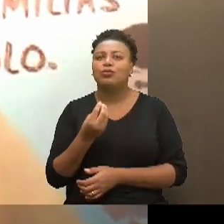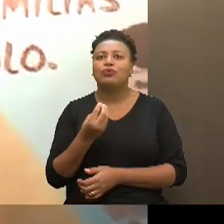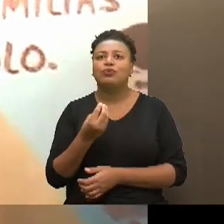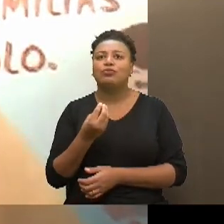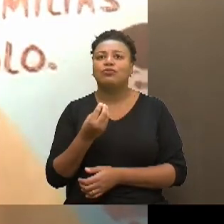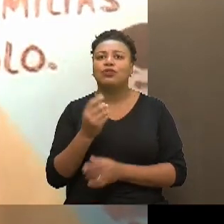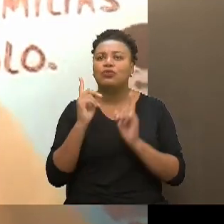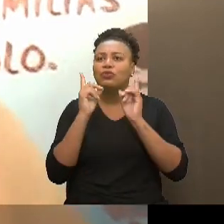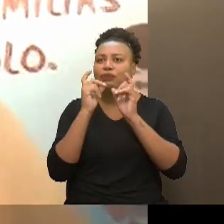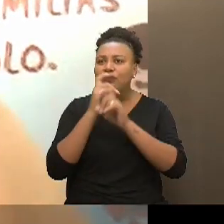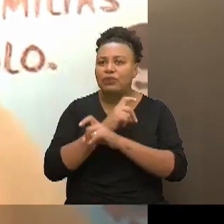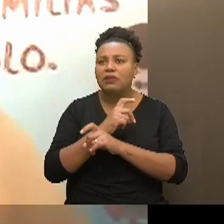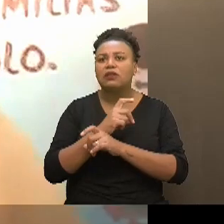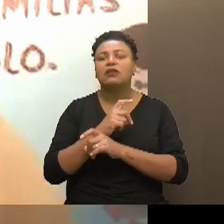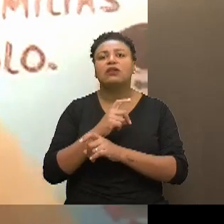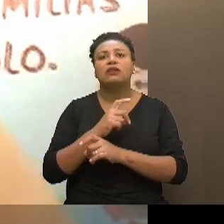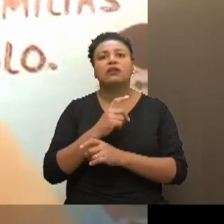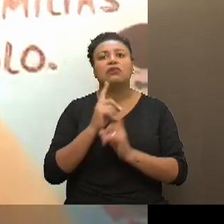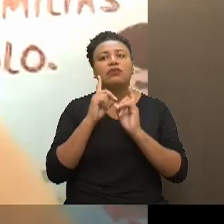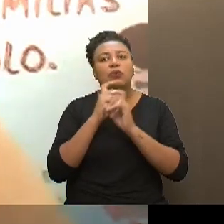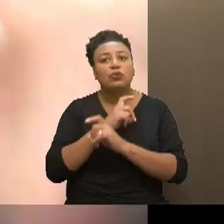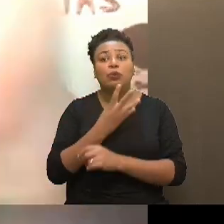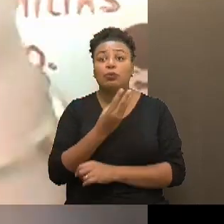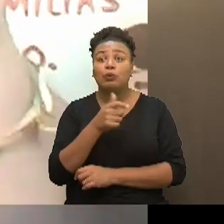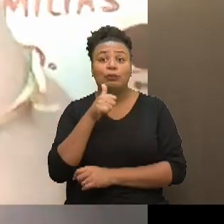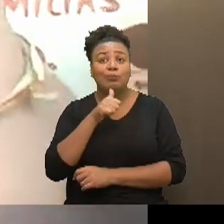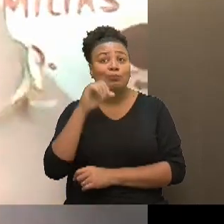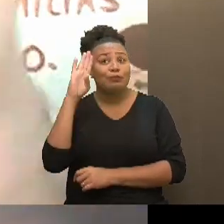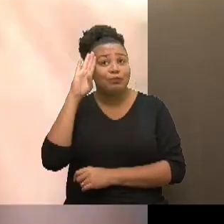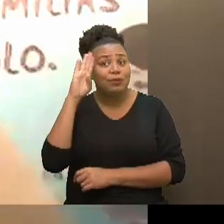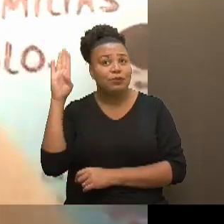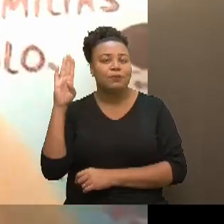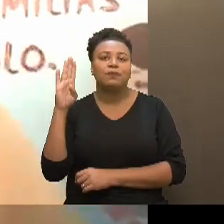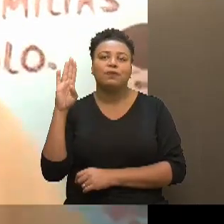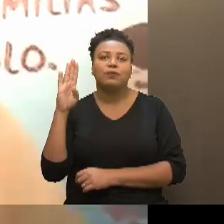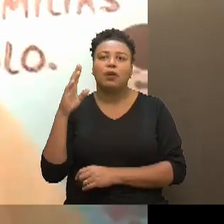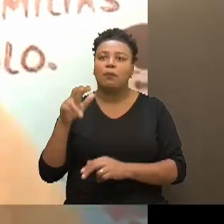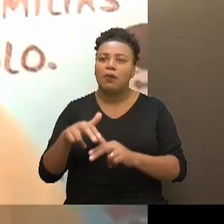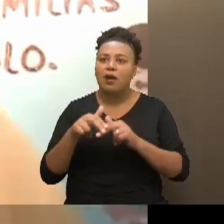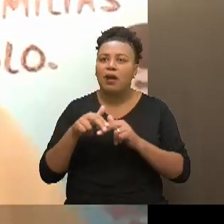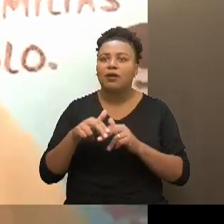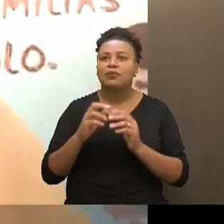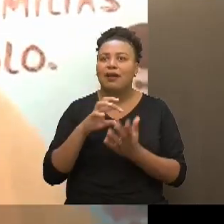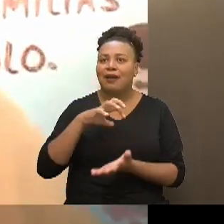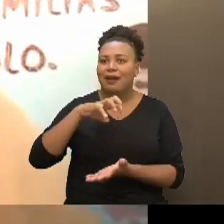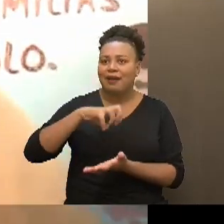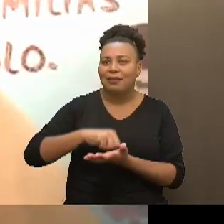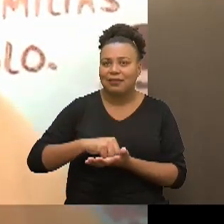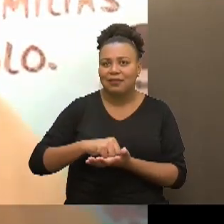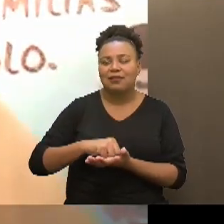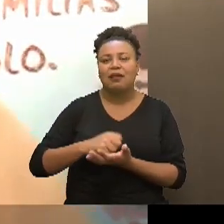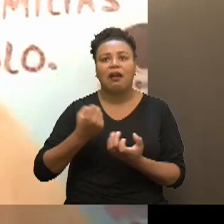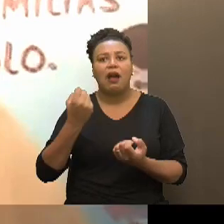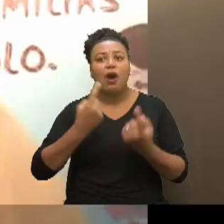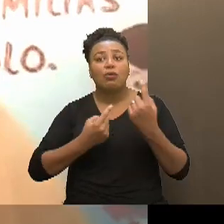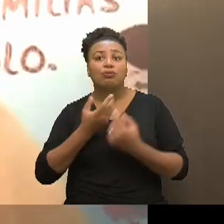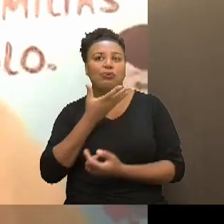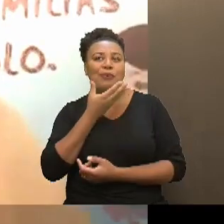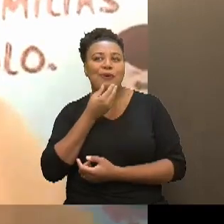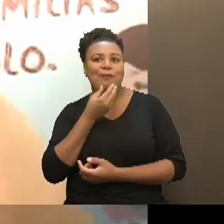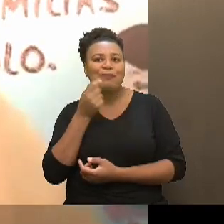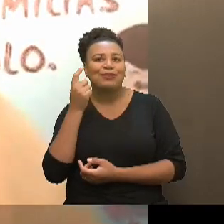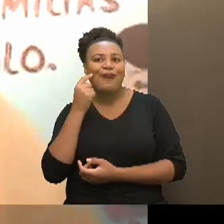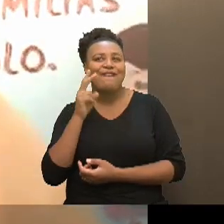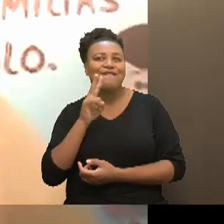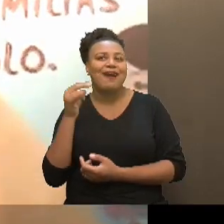muito difícil, né, dificultou muito para as mulheres, principalmente por conta do cadastro, alguns homens achando